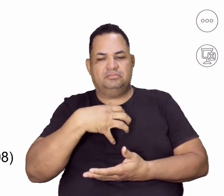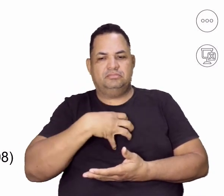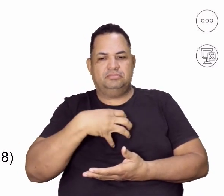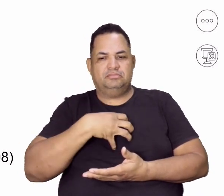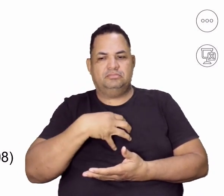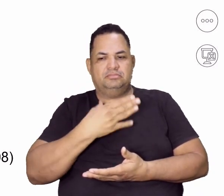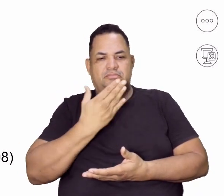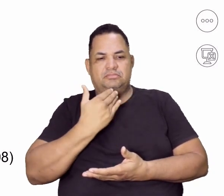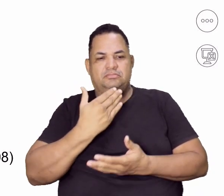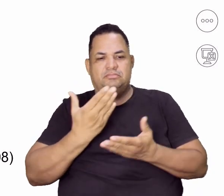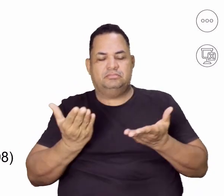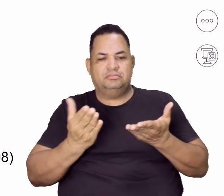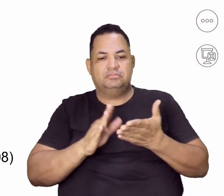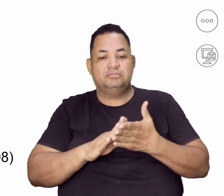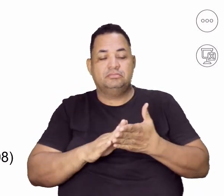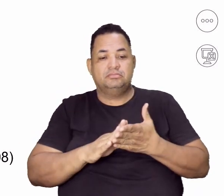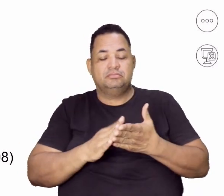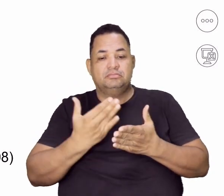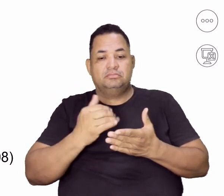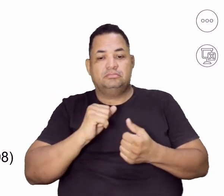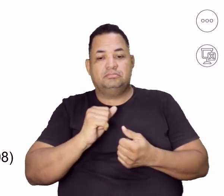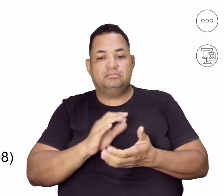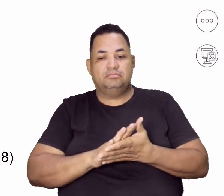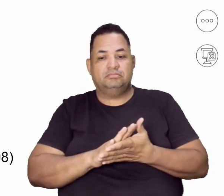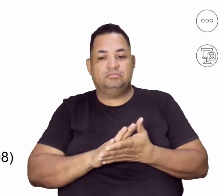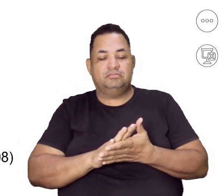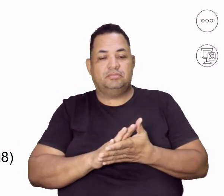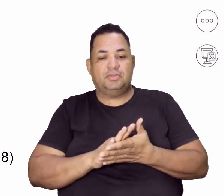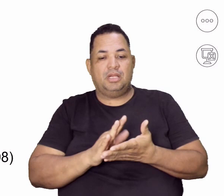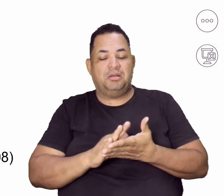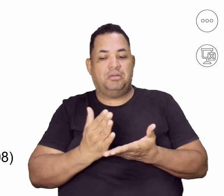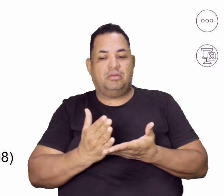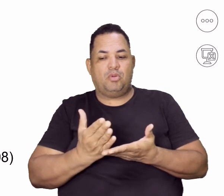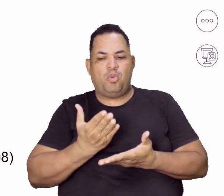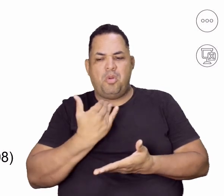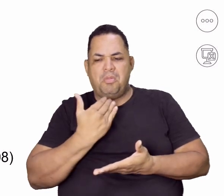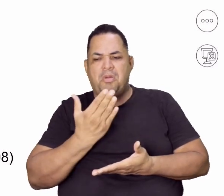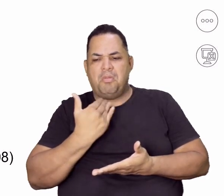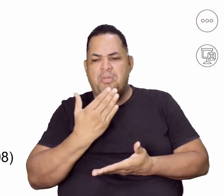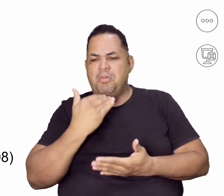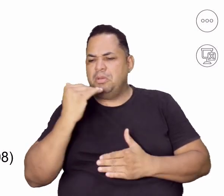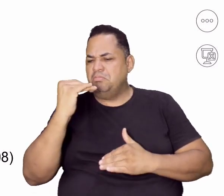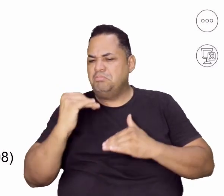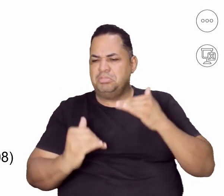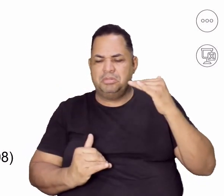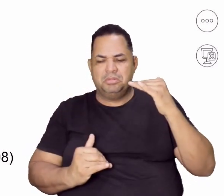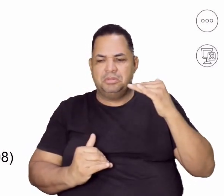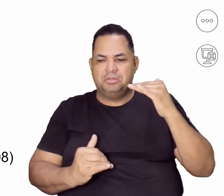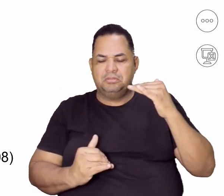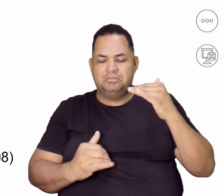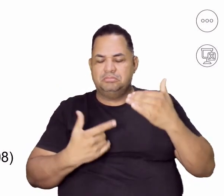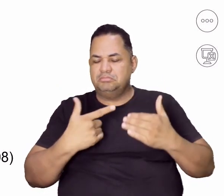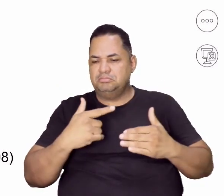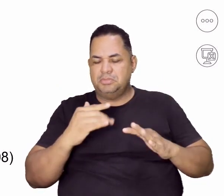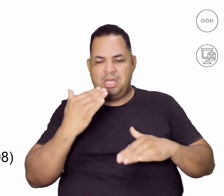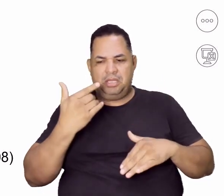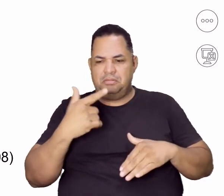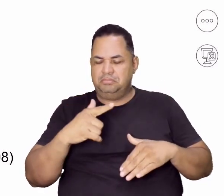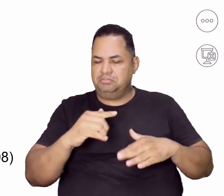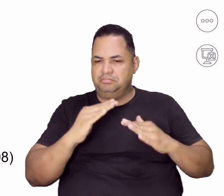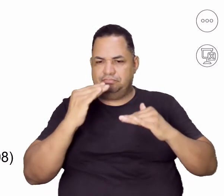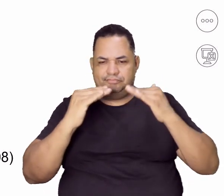e faz com que o alimento deixe de ser ingerido em equilíbrio, da forma correta, tá? E aí